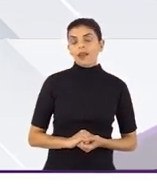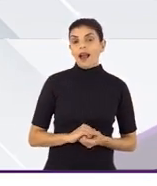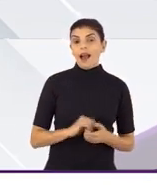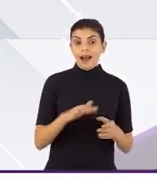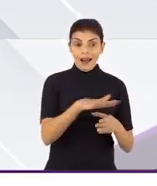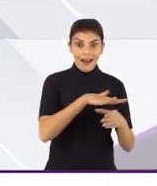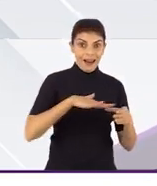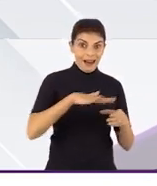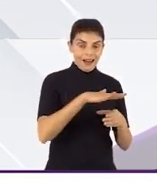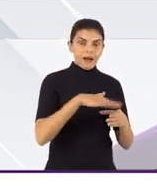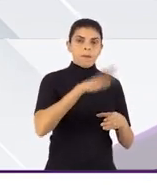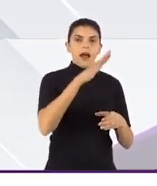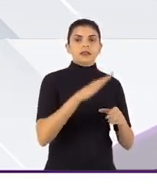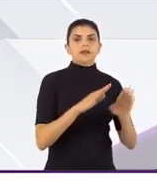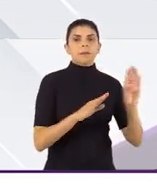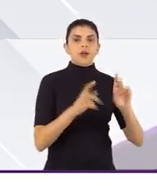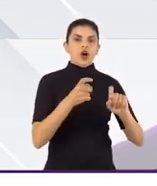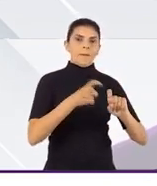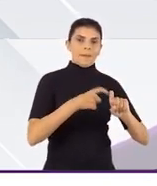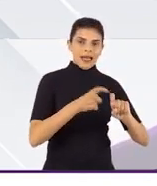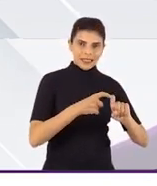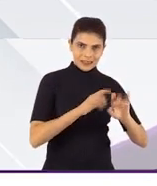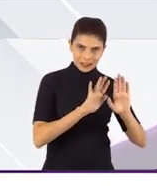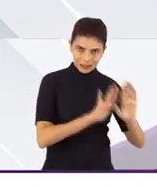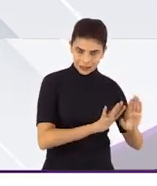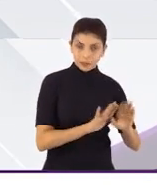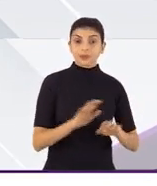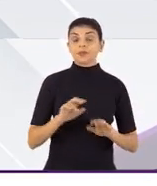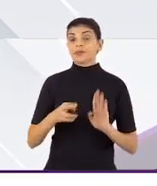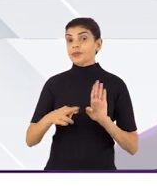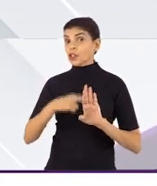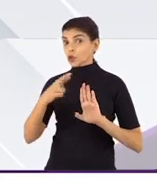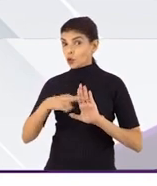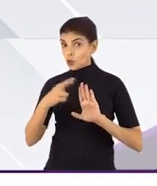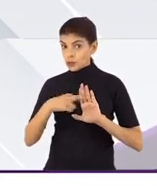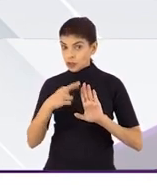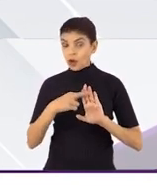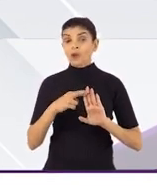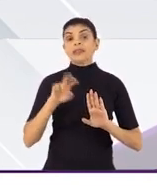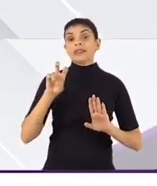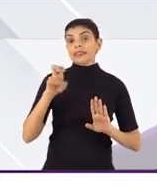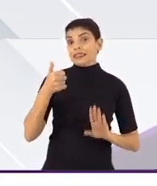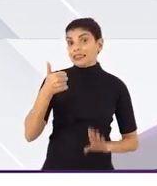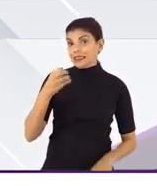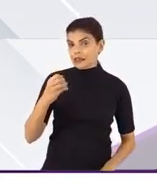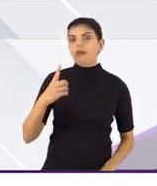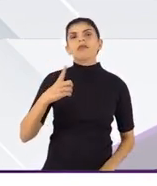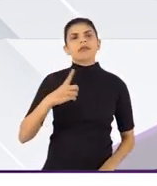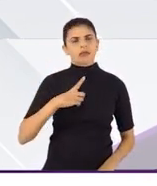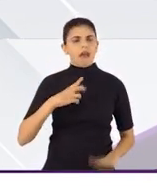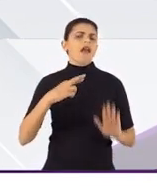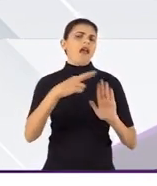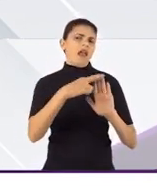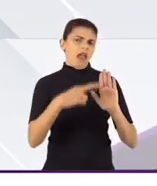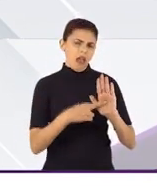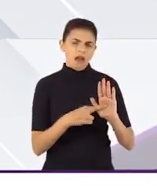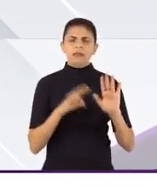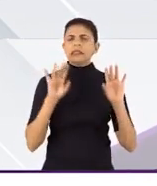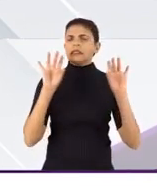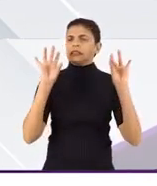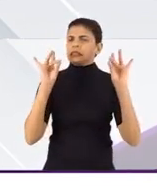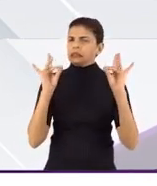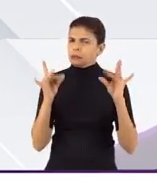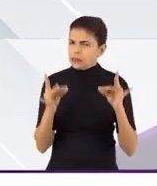voltada mais para a pesquisa biomédica. Então, a resolução 510, ela traz normas